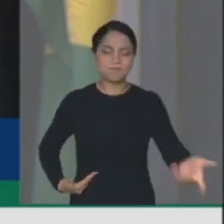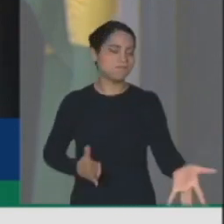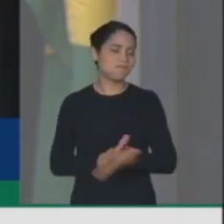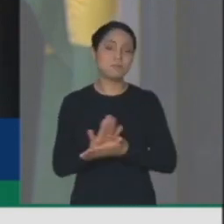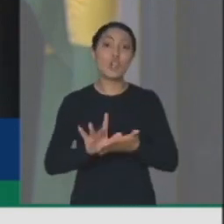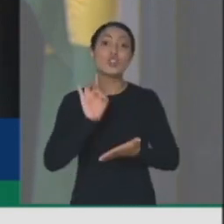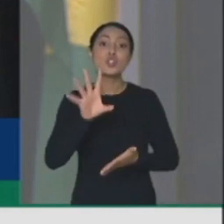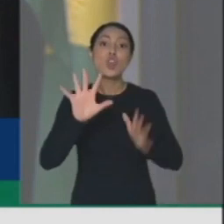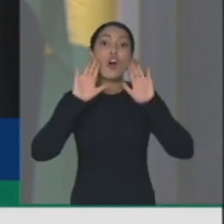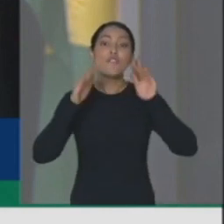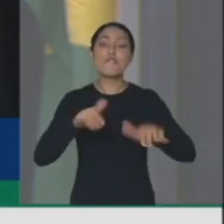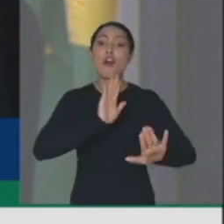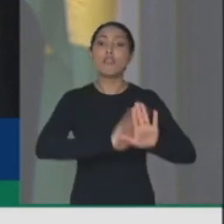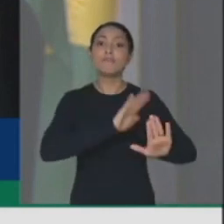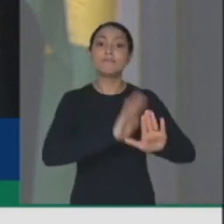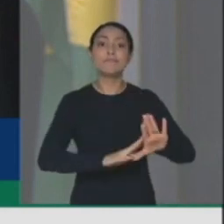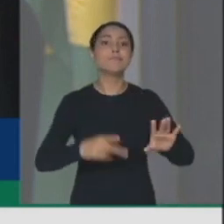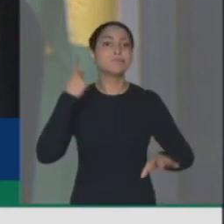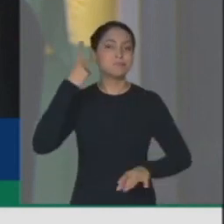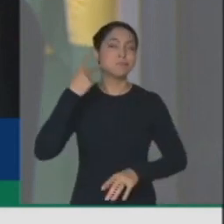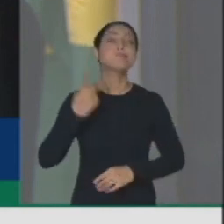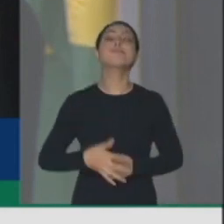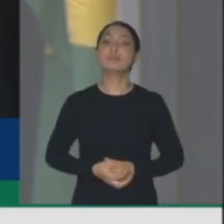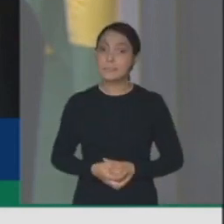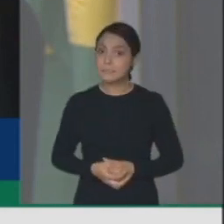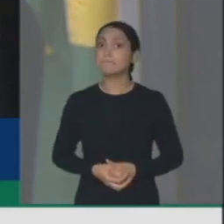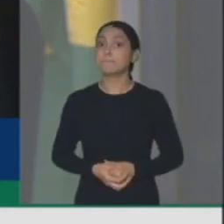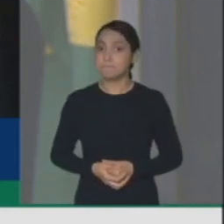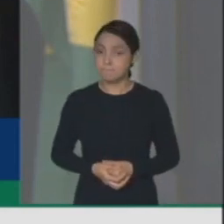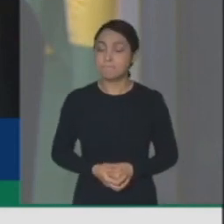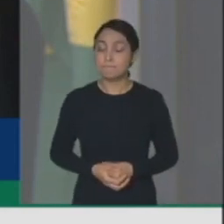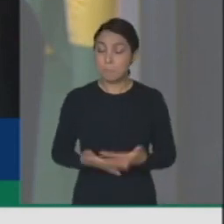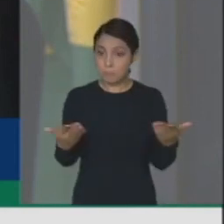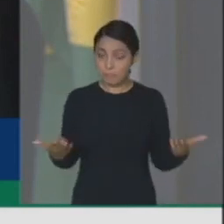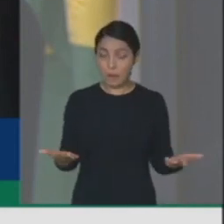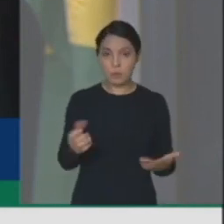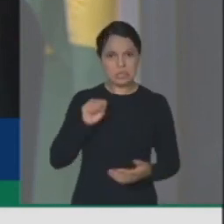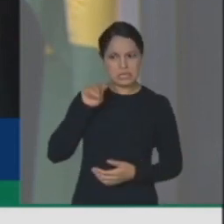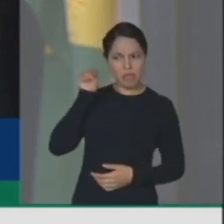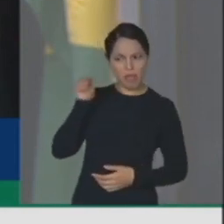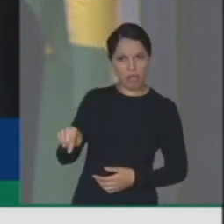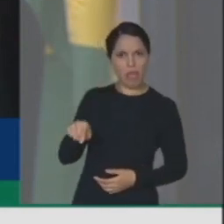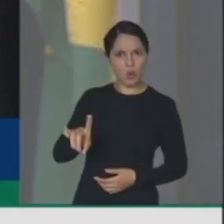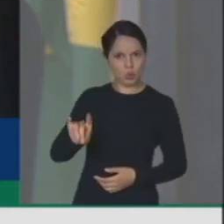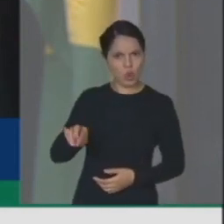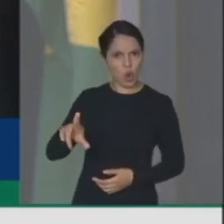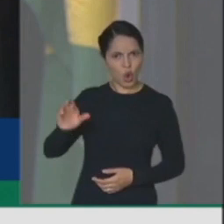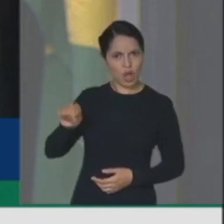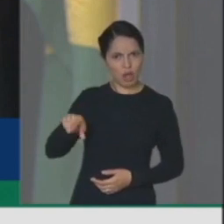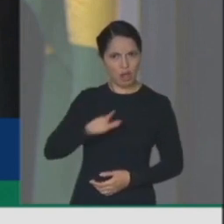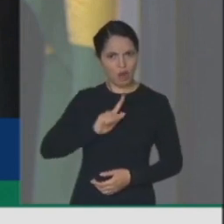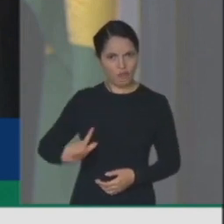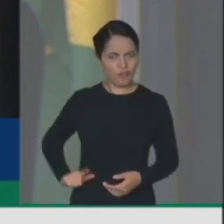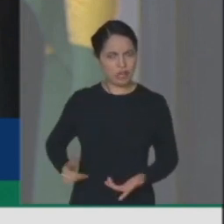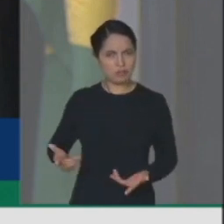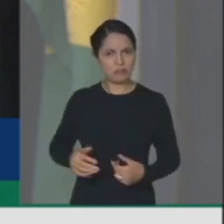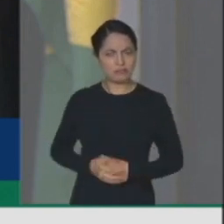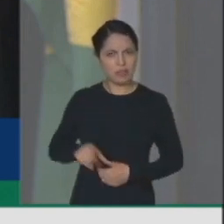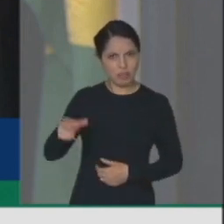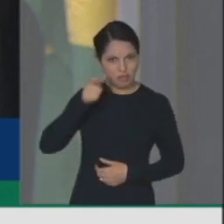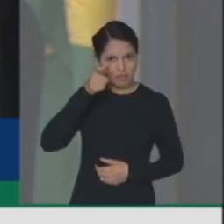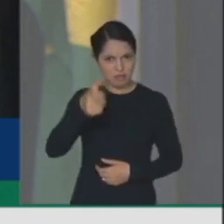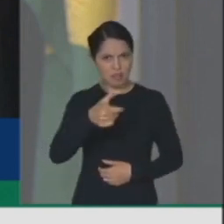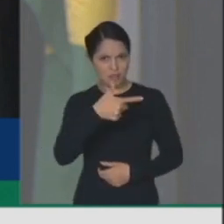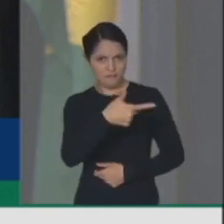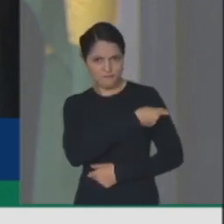políticos. E eu digo para vocês, se o governador Doria e outras pessoas que têm interesse com a vacina chinesa, que ainda não